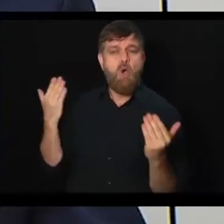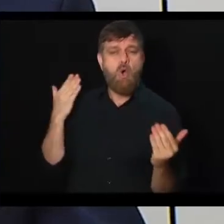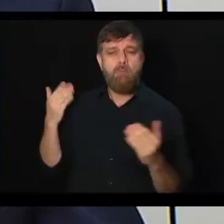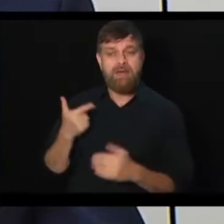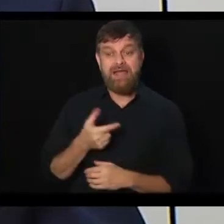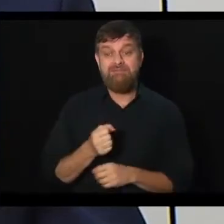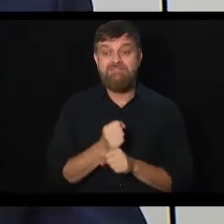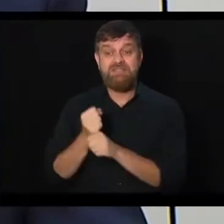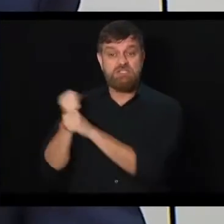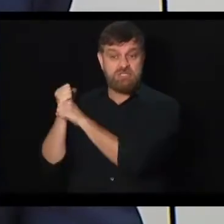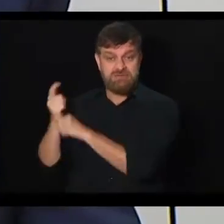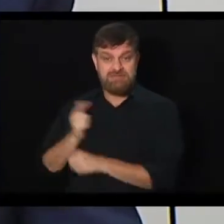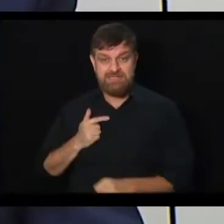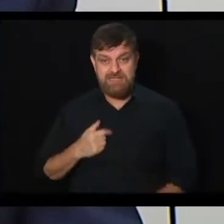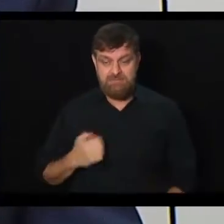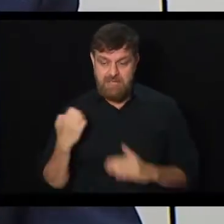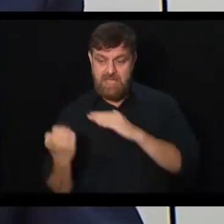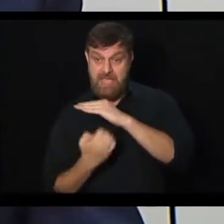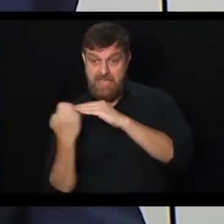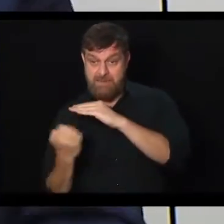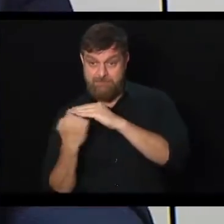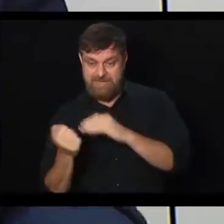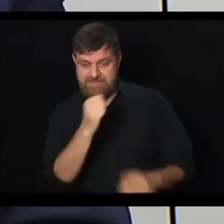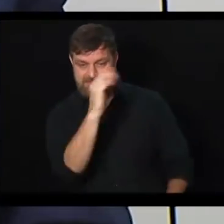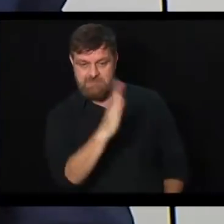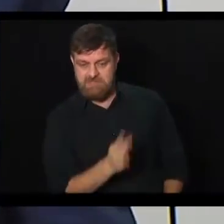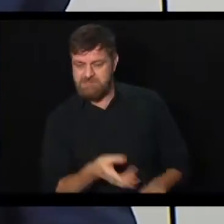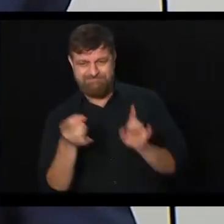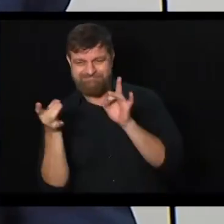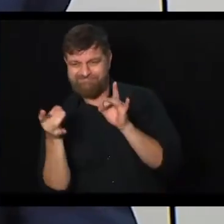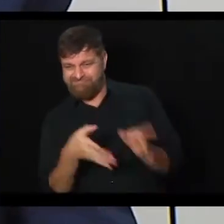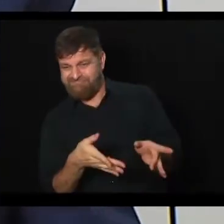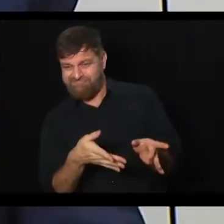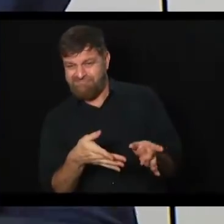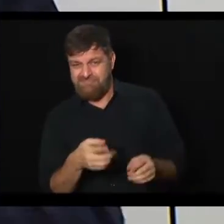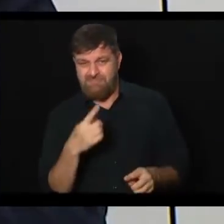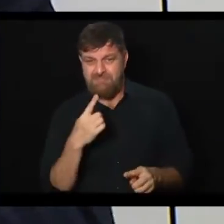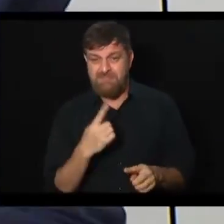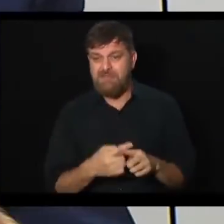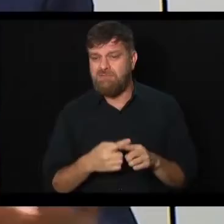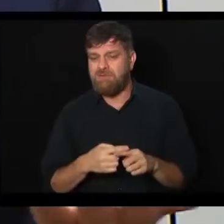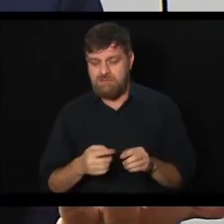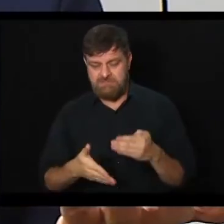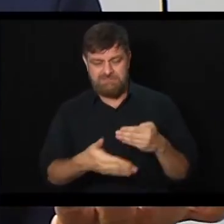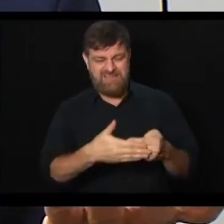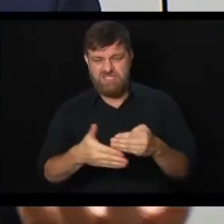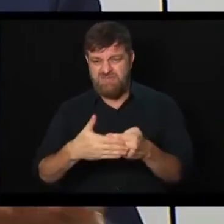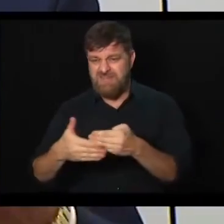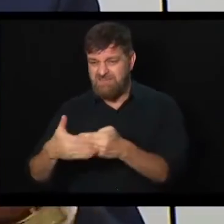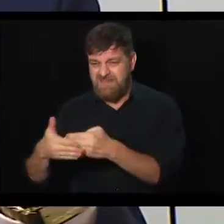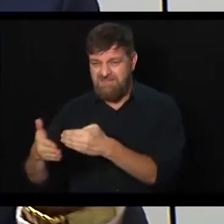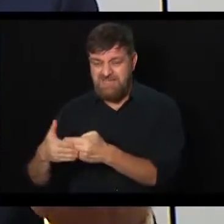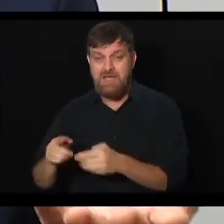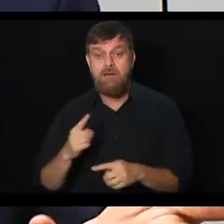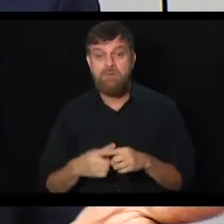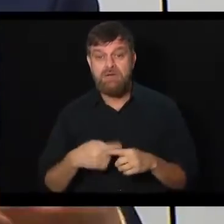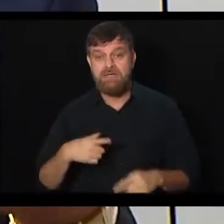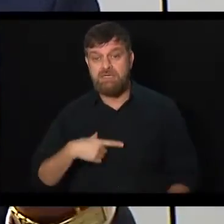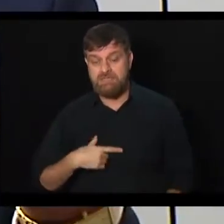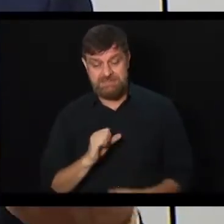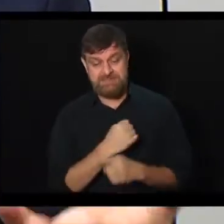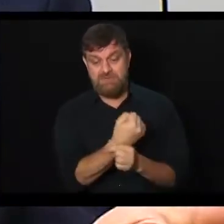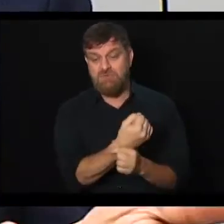Várias multinacionais deixaram o nosso país, aí que ela quer a desindustrialização. Mas por quê? Porque não havia